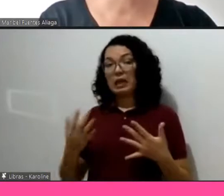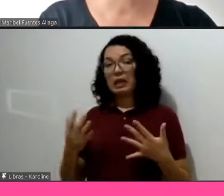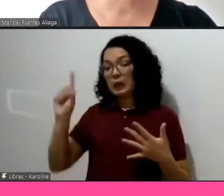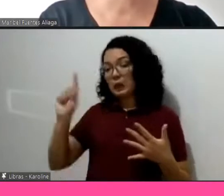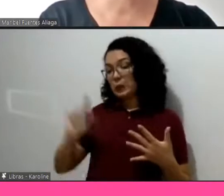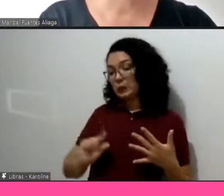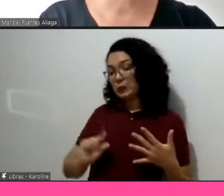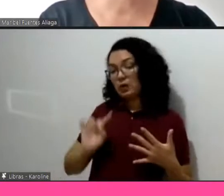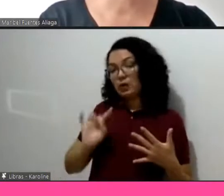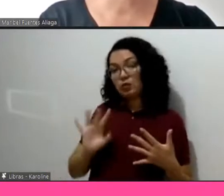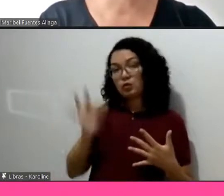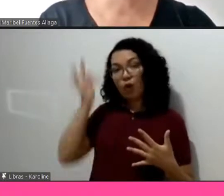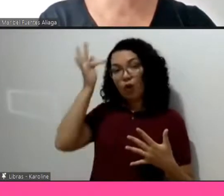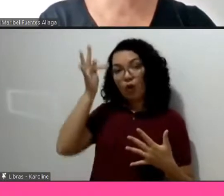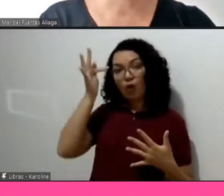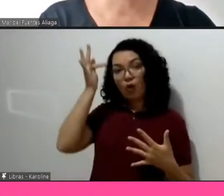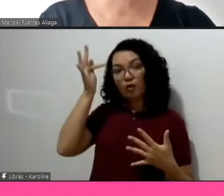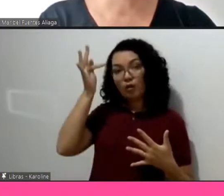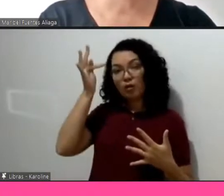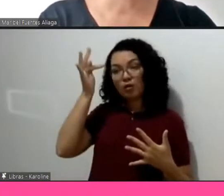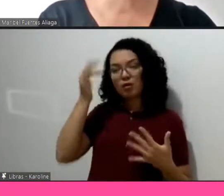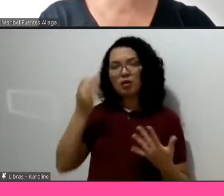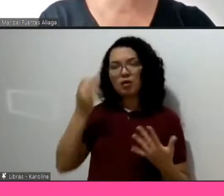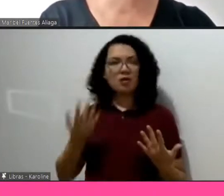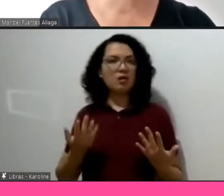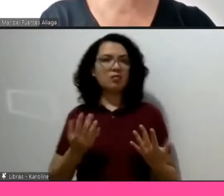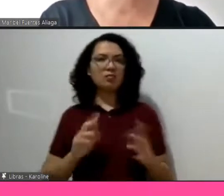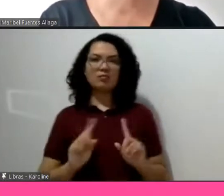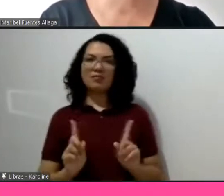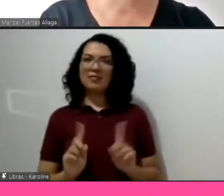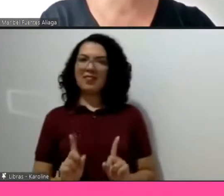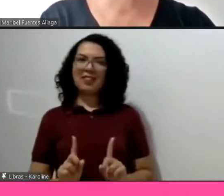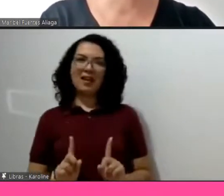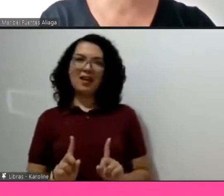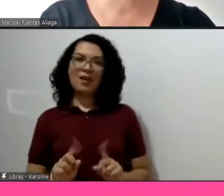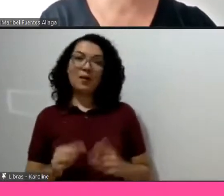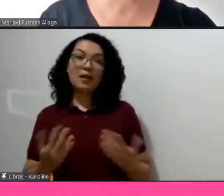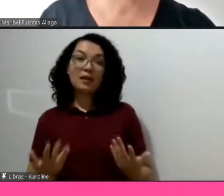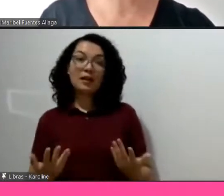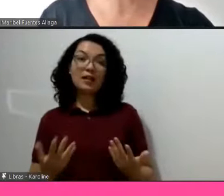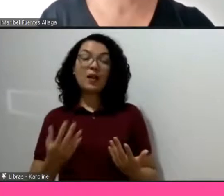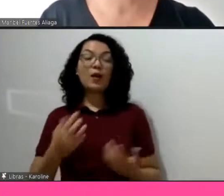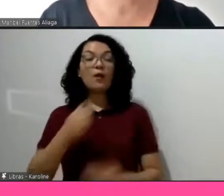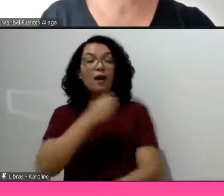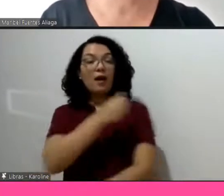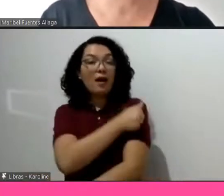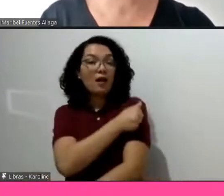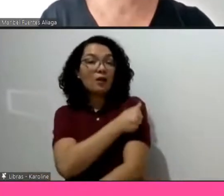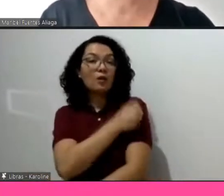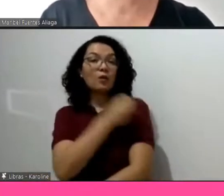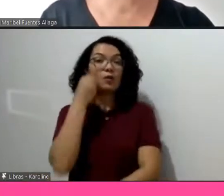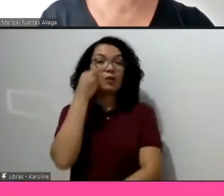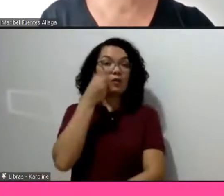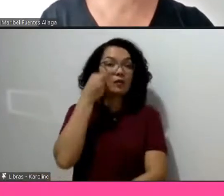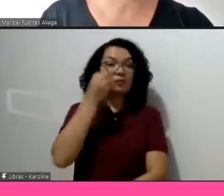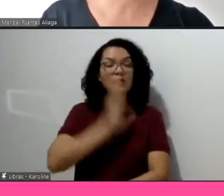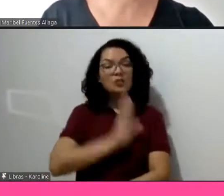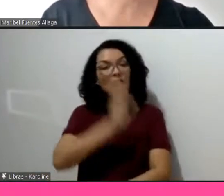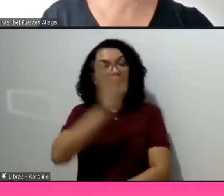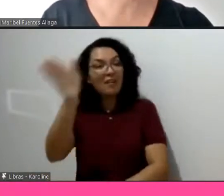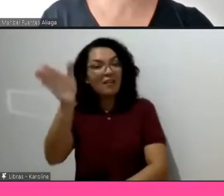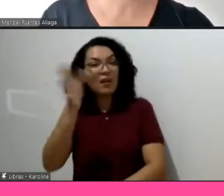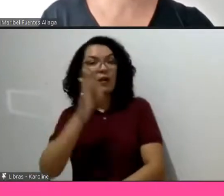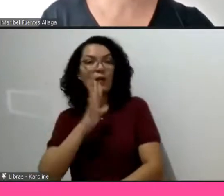teoria, o que é uma grande falácia. Então, essa experiência dos alunos irem, eu acho que coloca eles numa posição de